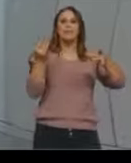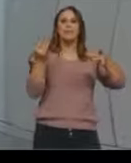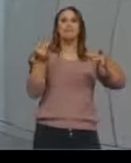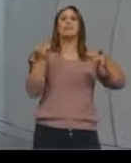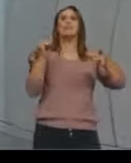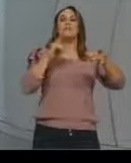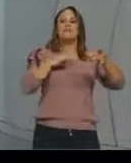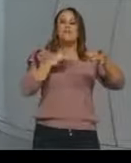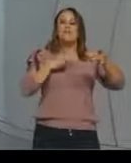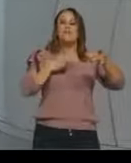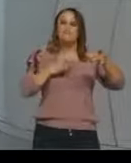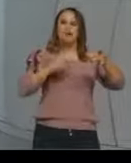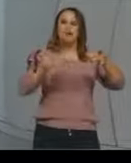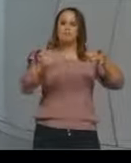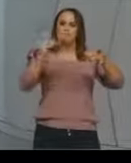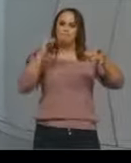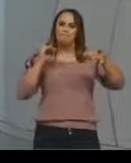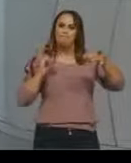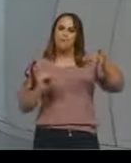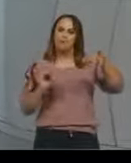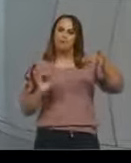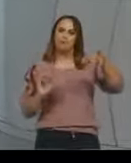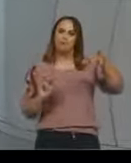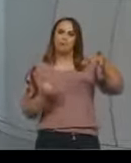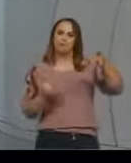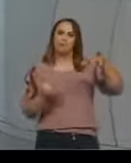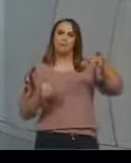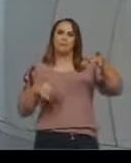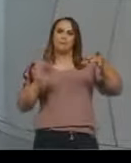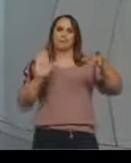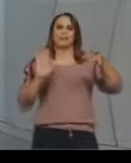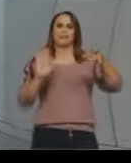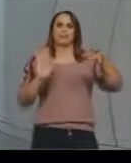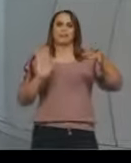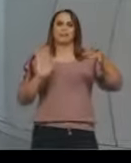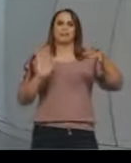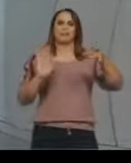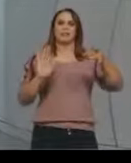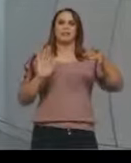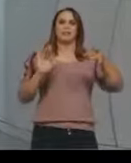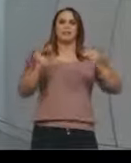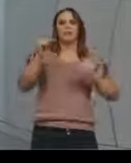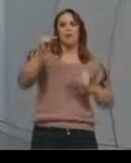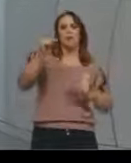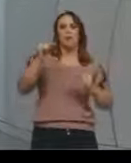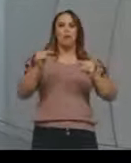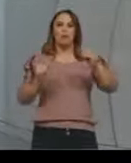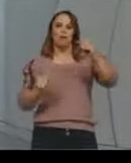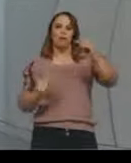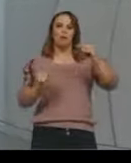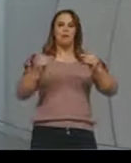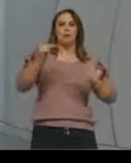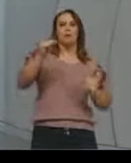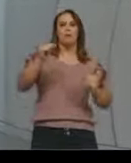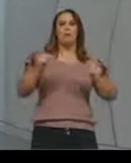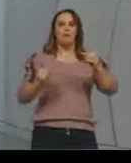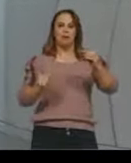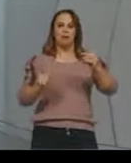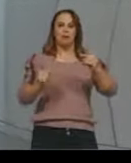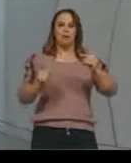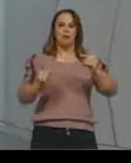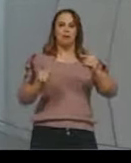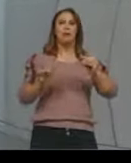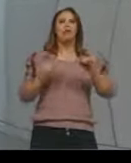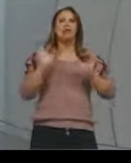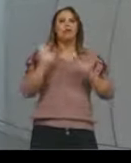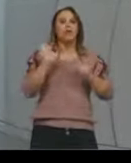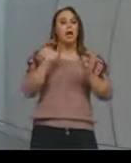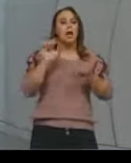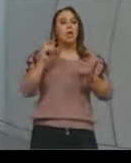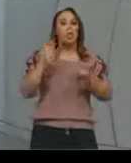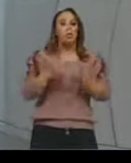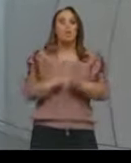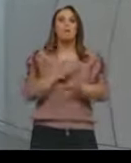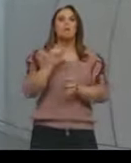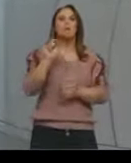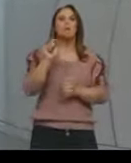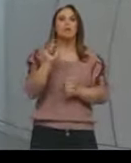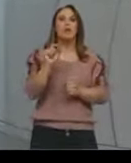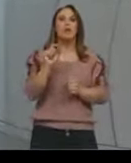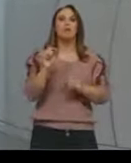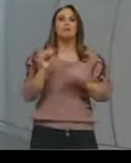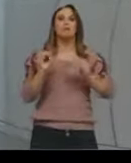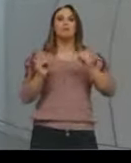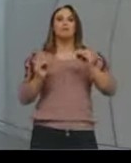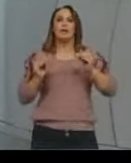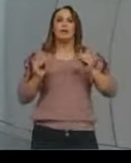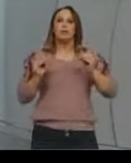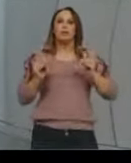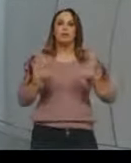alternando ali entre os oxigênios, o que vai garantir a estabilidade da molécula de DNA e garantir também